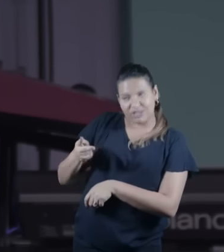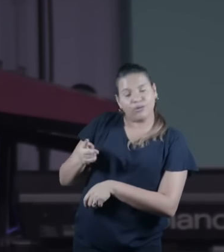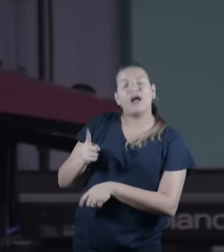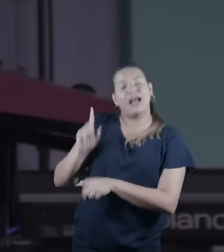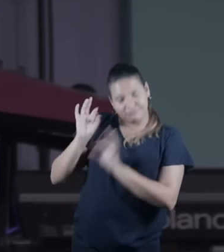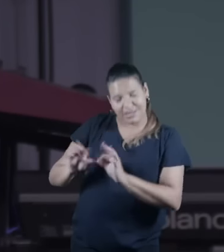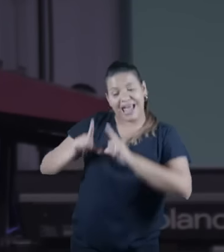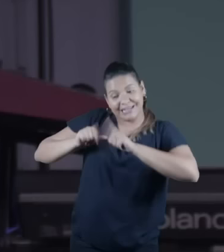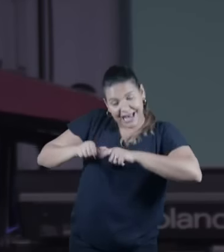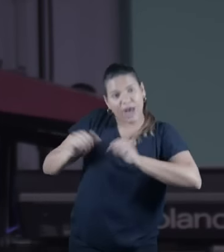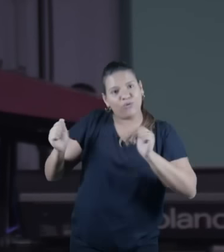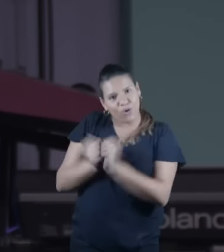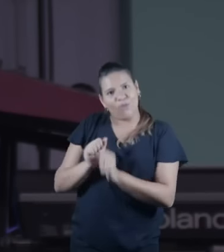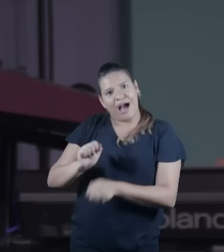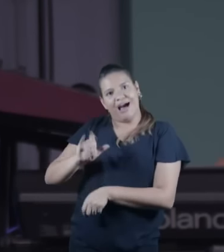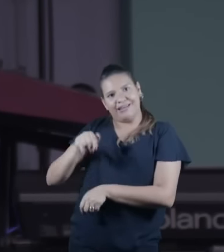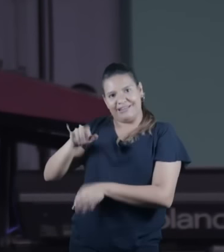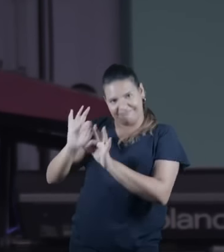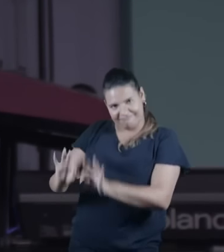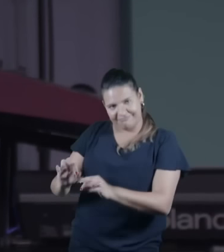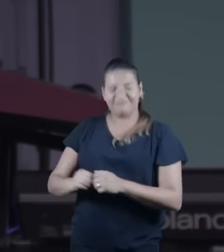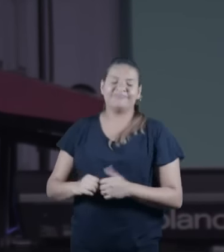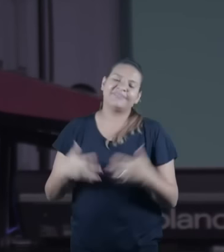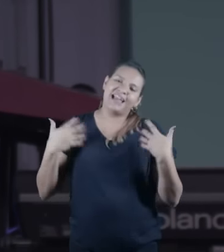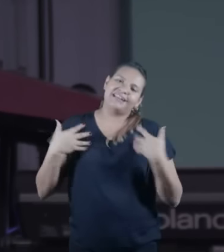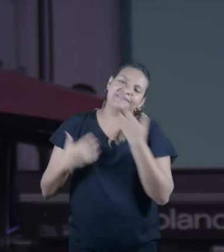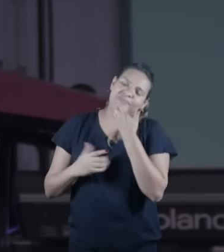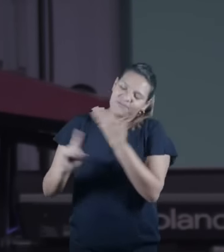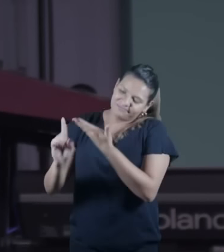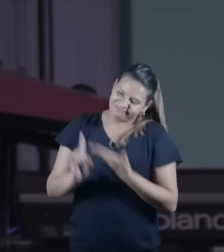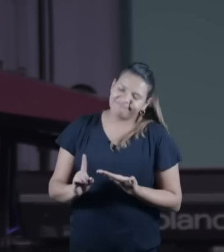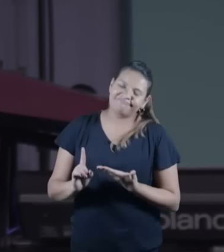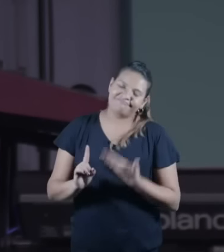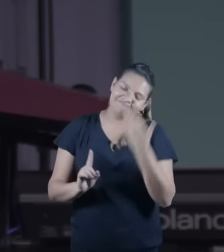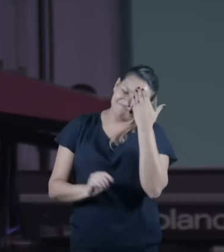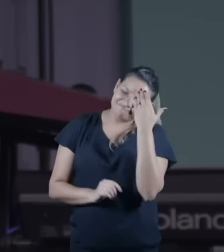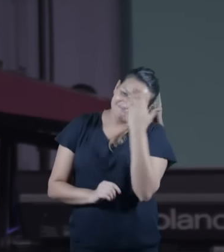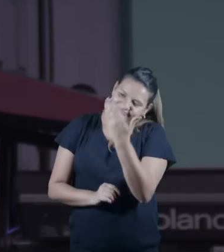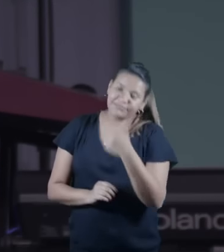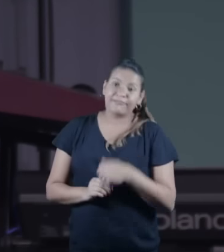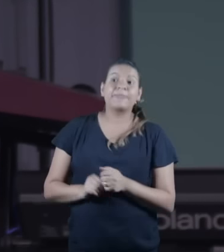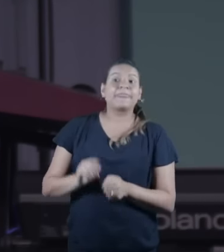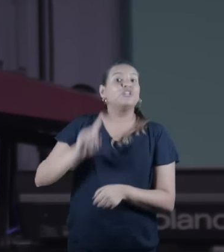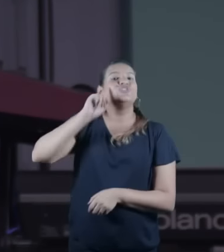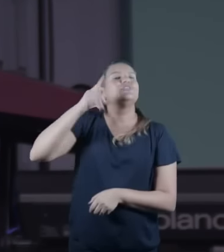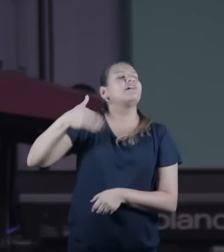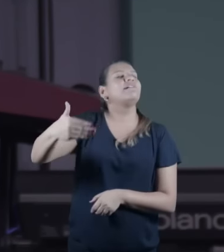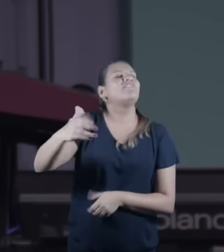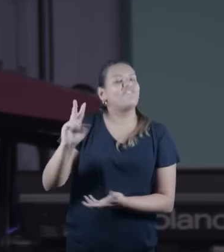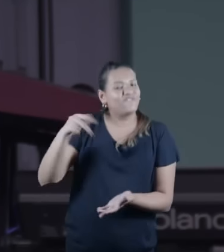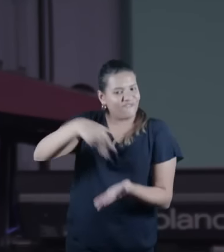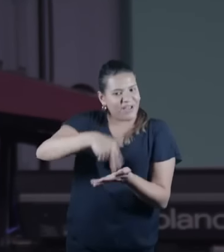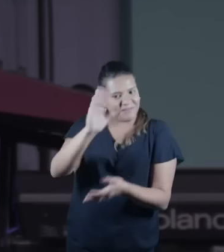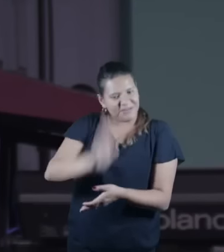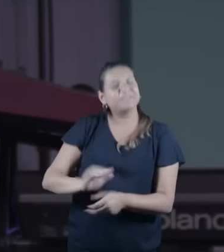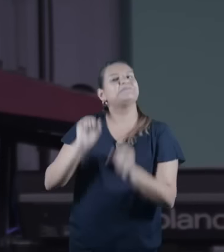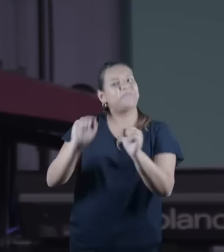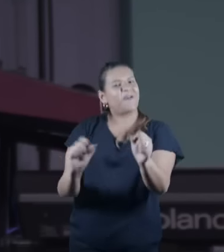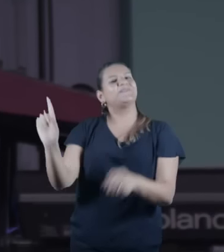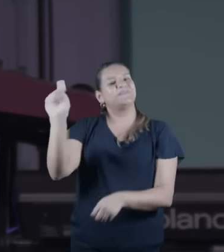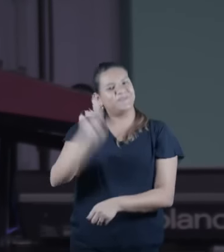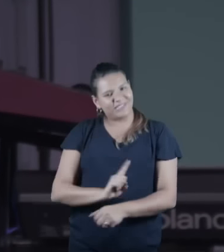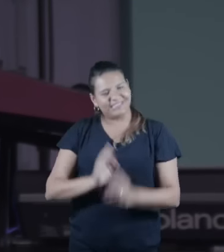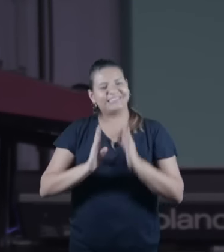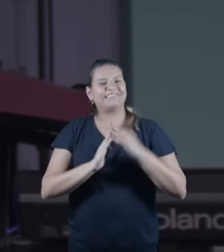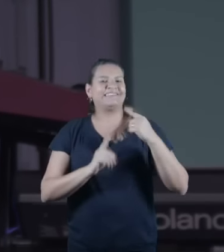uma alegria ter vocês aqui uma alegria ter você aqui Aline muito obrigado quando você vier ao Brasil você vai sempre dar uma paradinha aqui